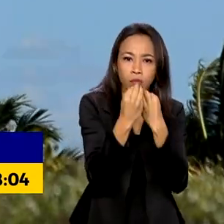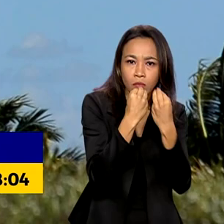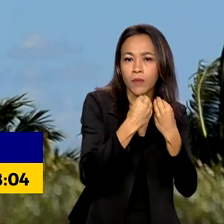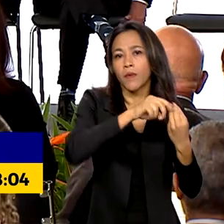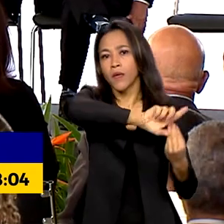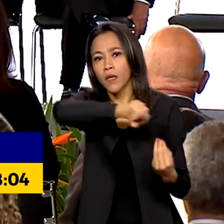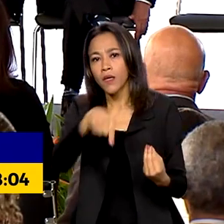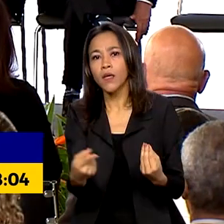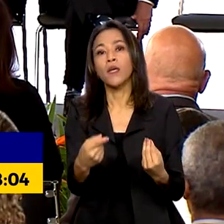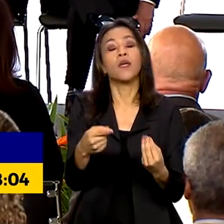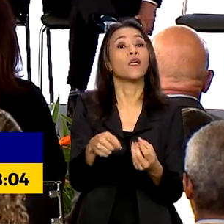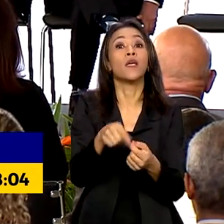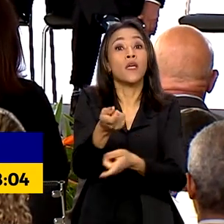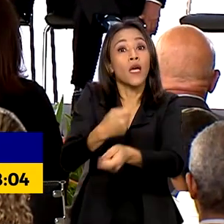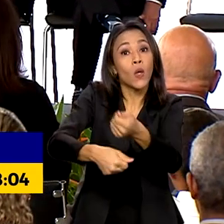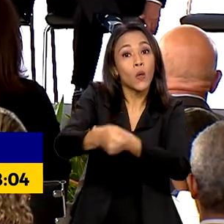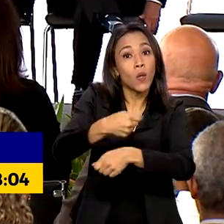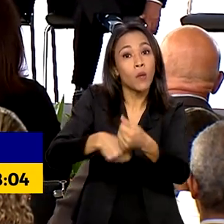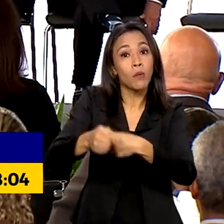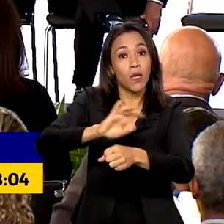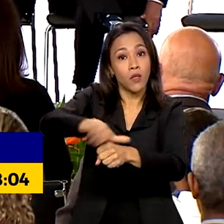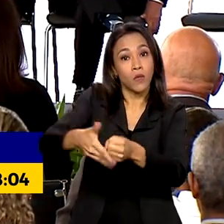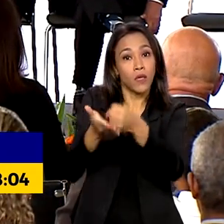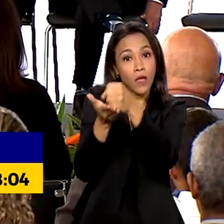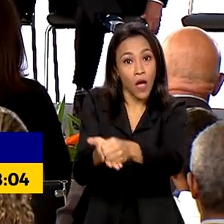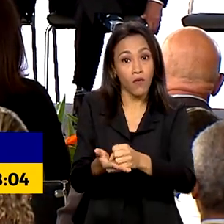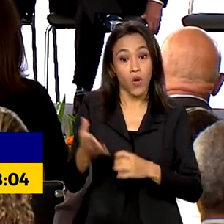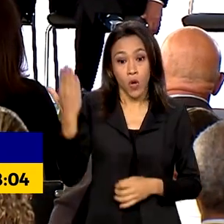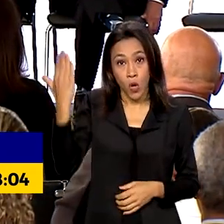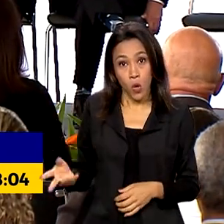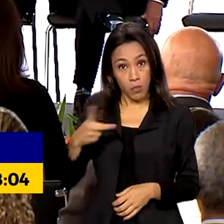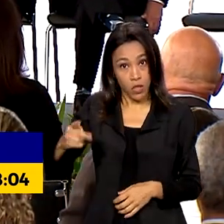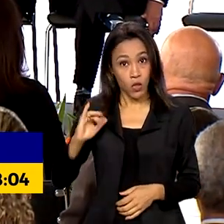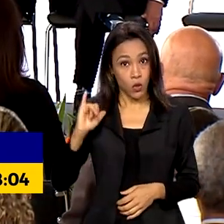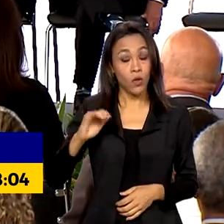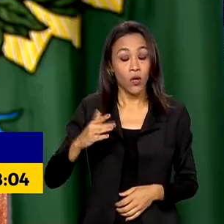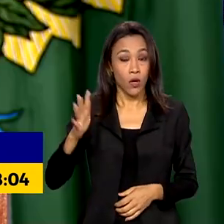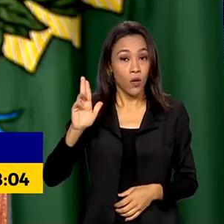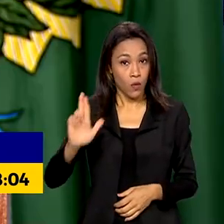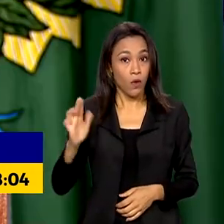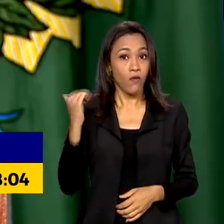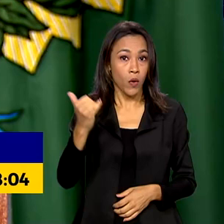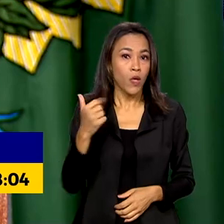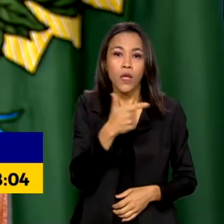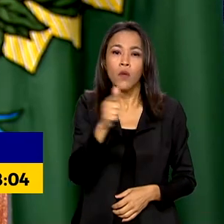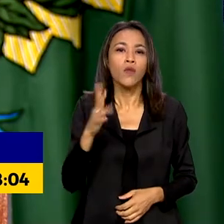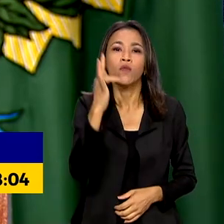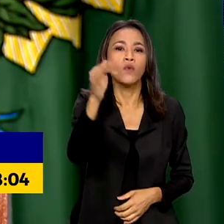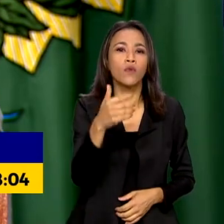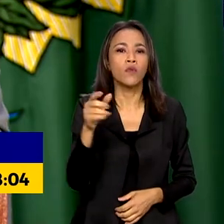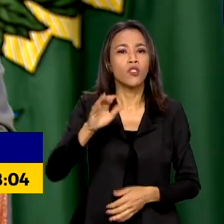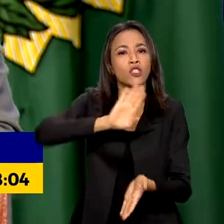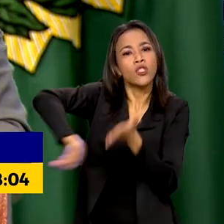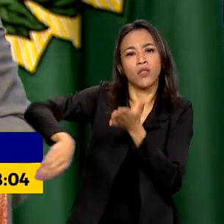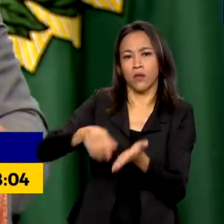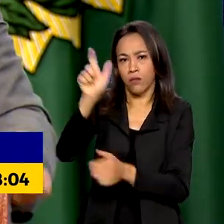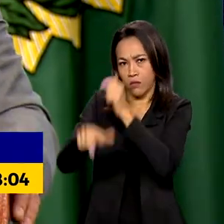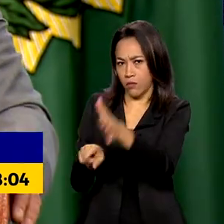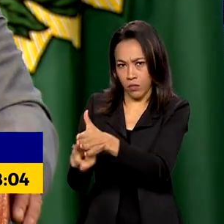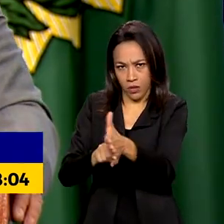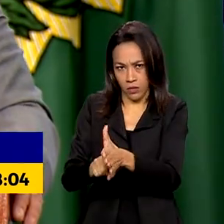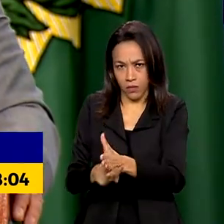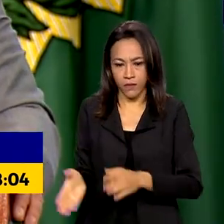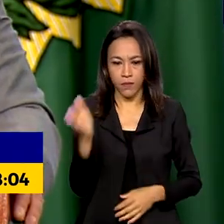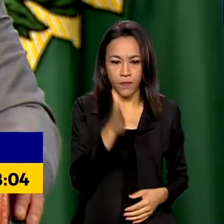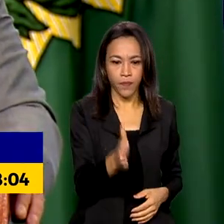sustentável. Para o presidente Lula, não há futuro sem cientistas. Não há como